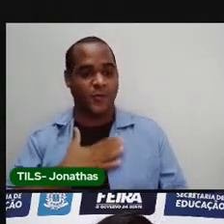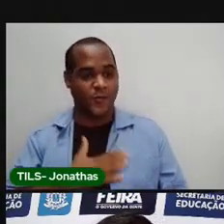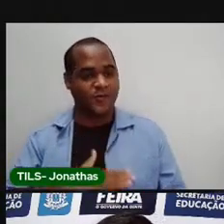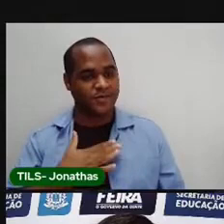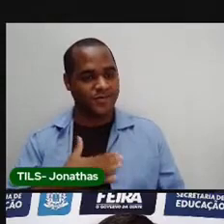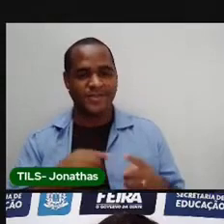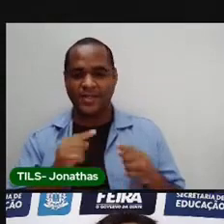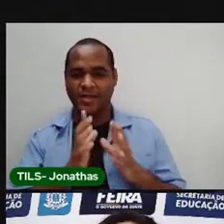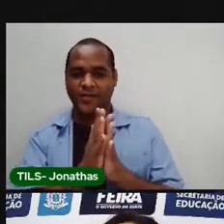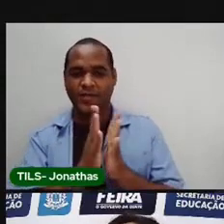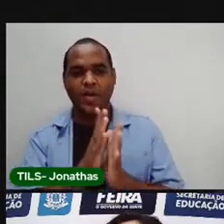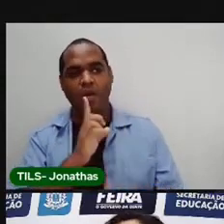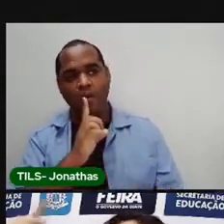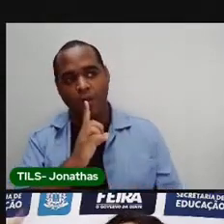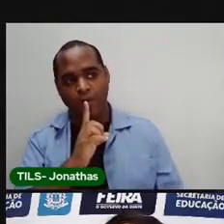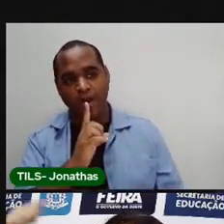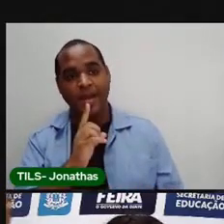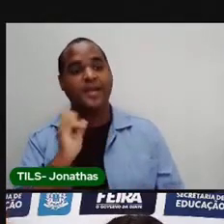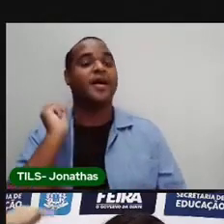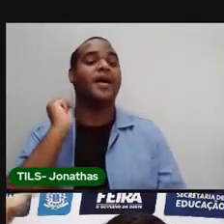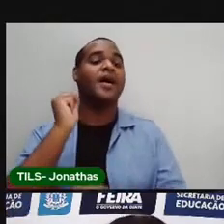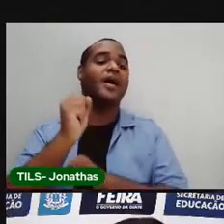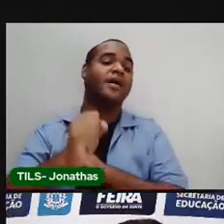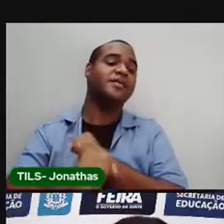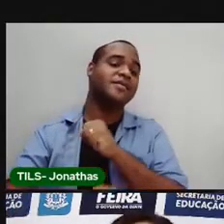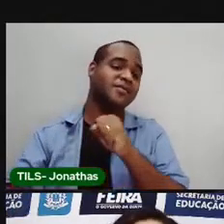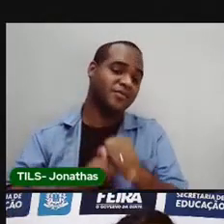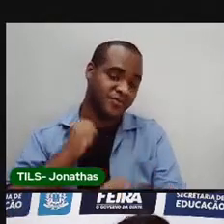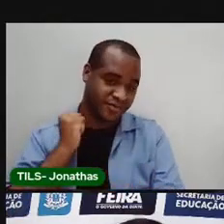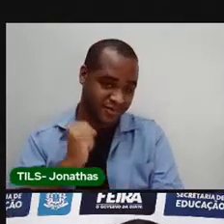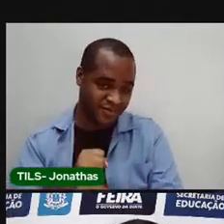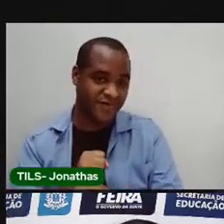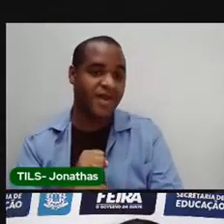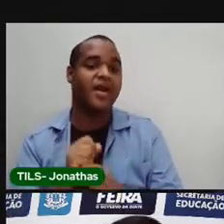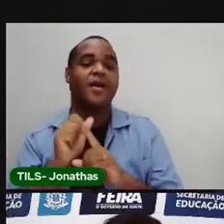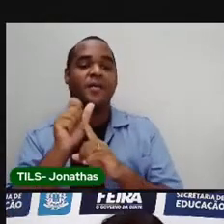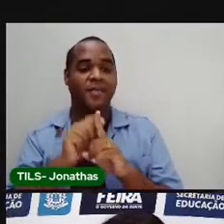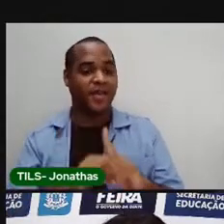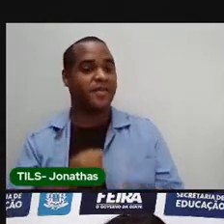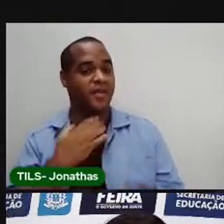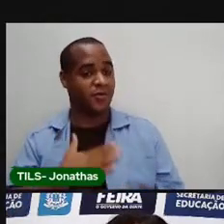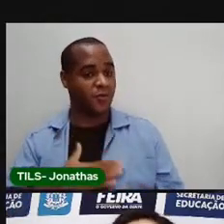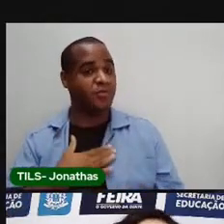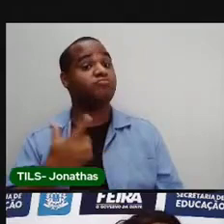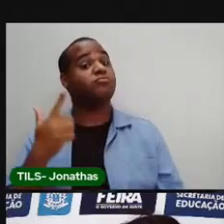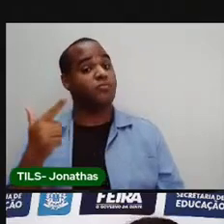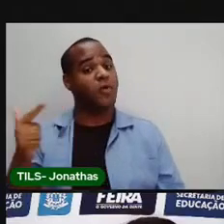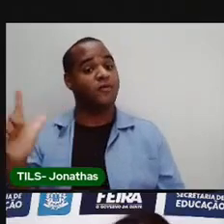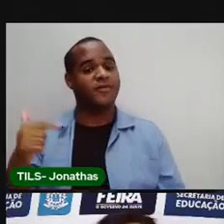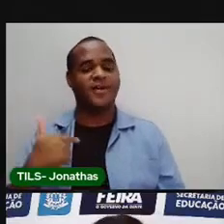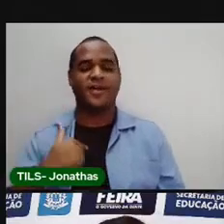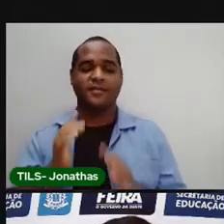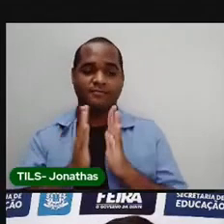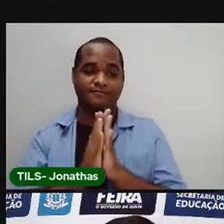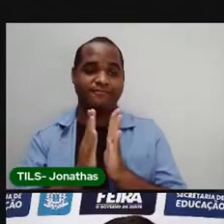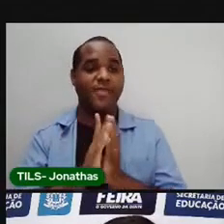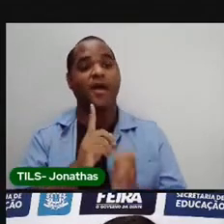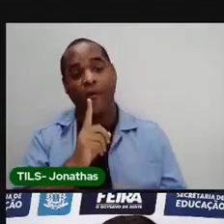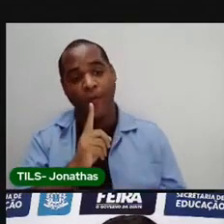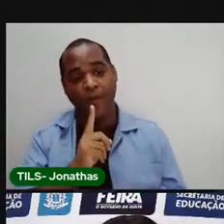a Pro faz aniversário. Ano que vem, no mês de agosto de novo. Aí eu faço